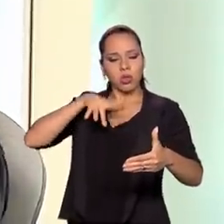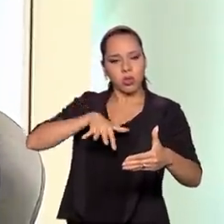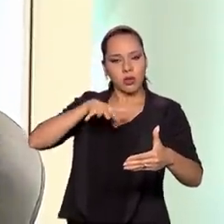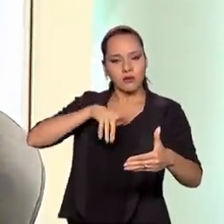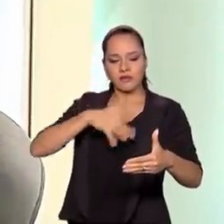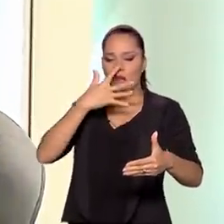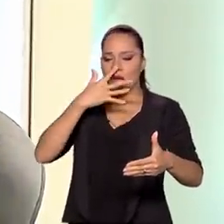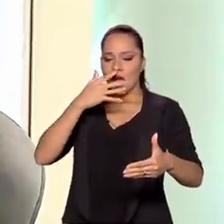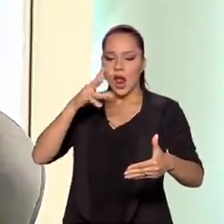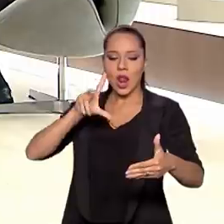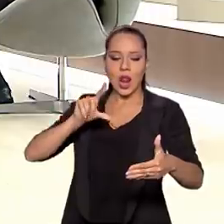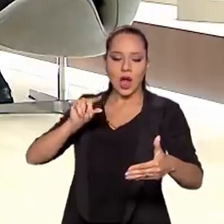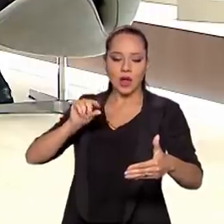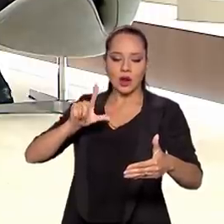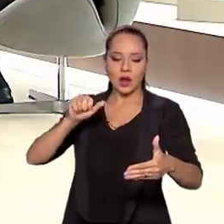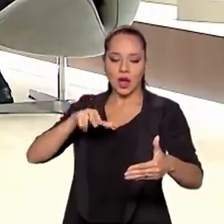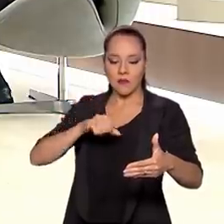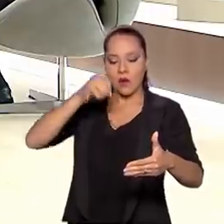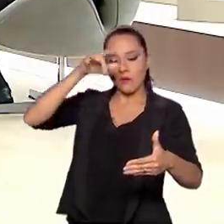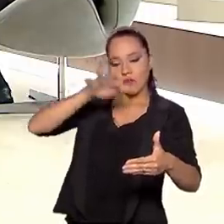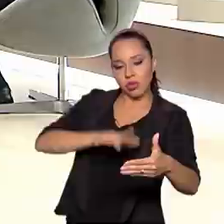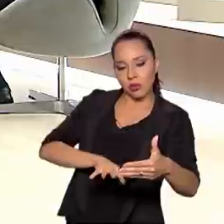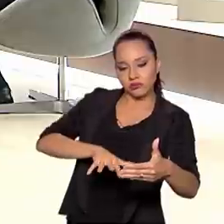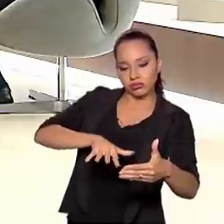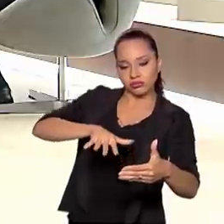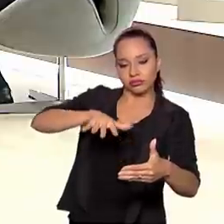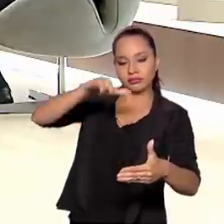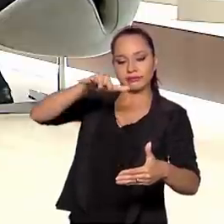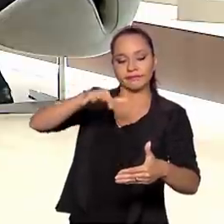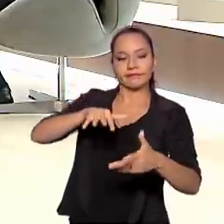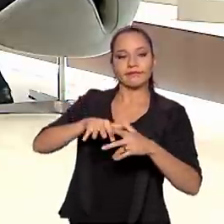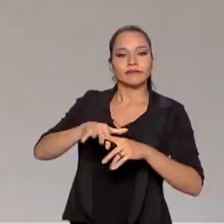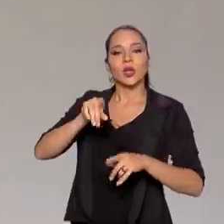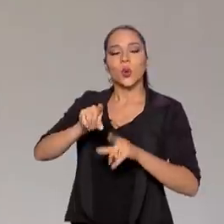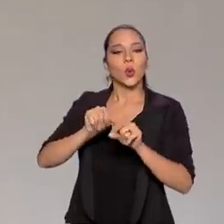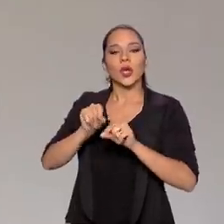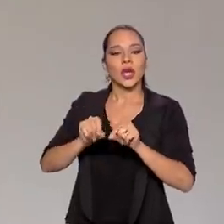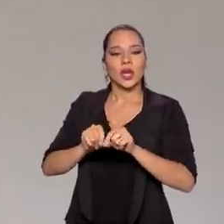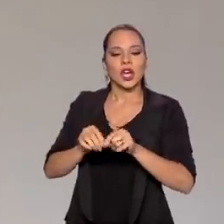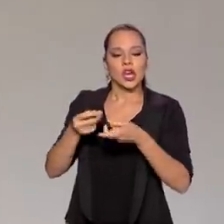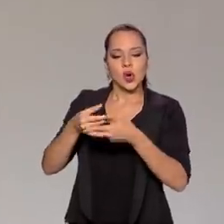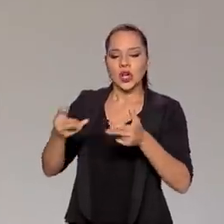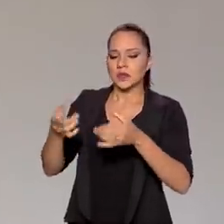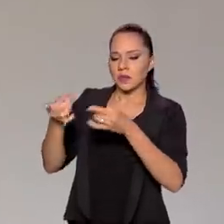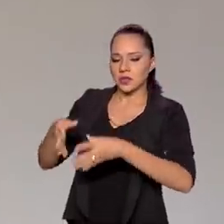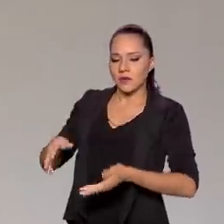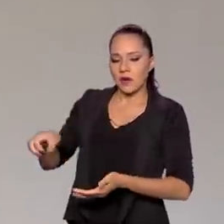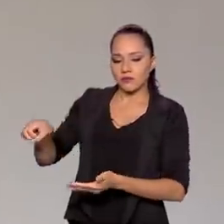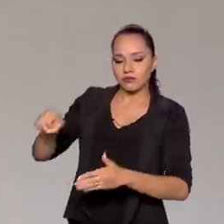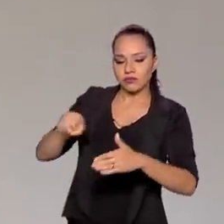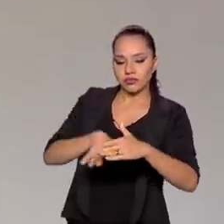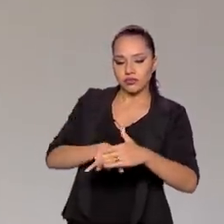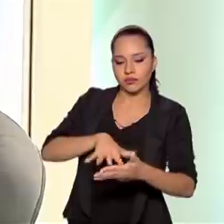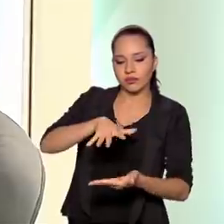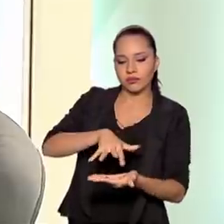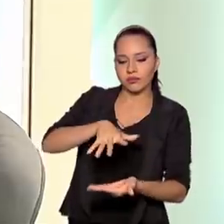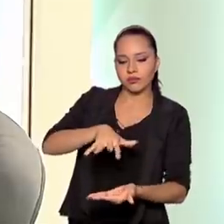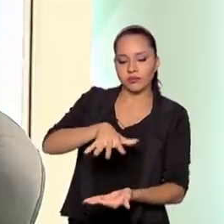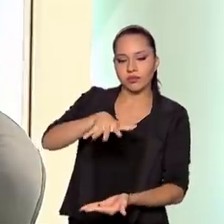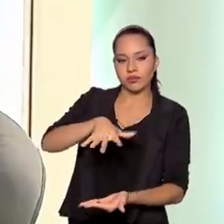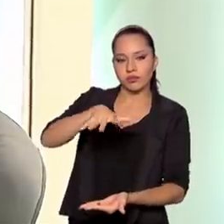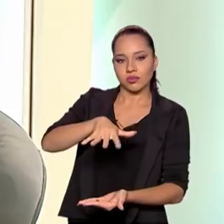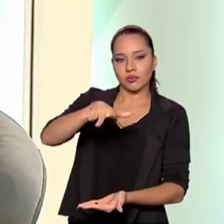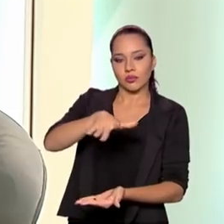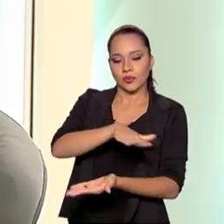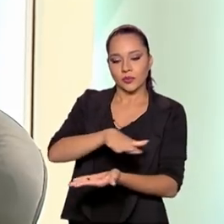muitas vezes sem limite. A barragem amontante é aquela que vai acumulando dejetos como se fosse uma montanha? Isso, você vai fazendo o